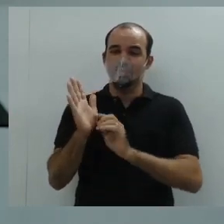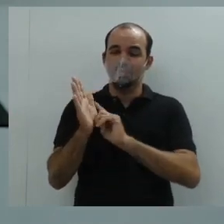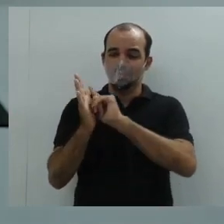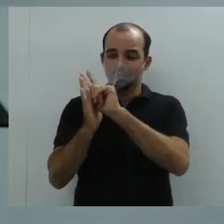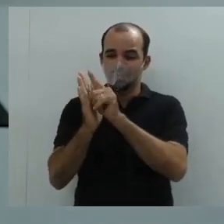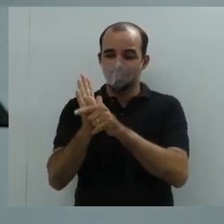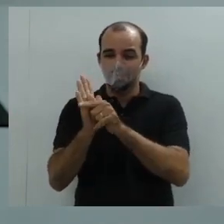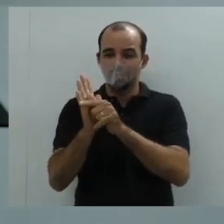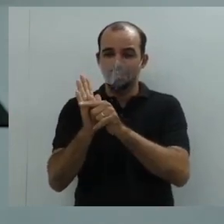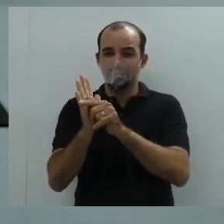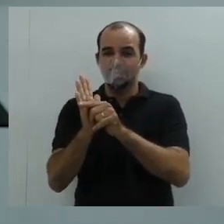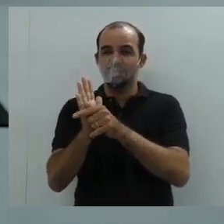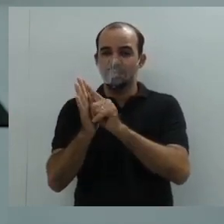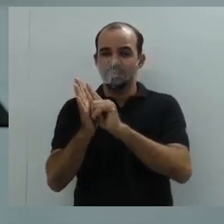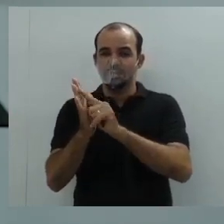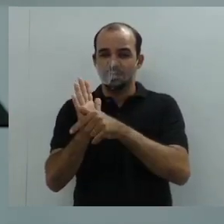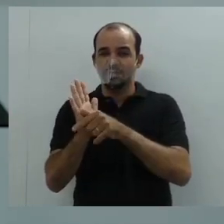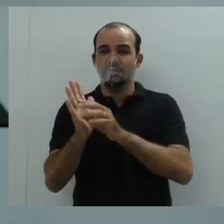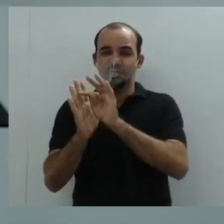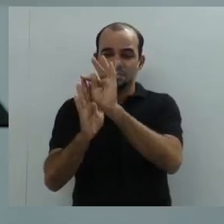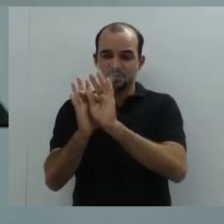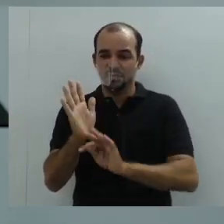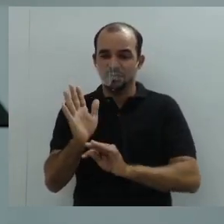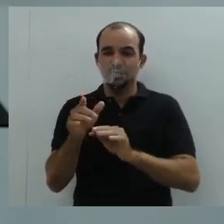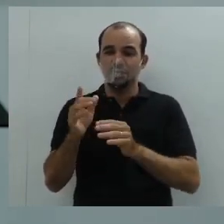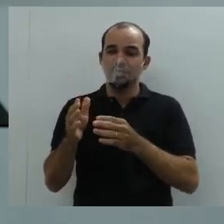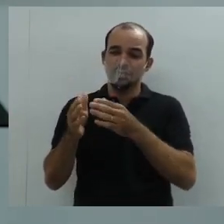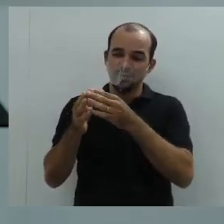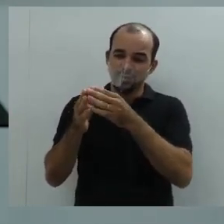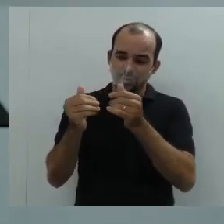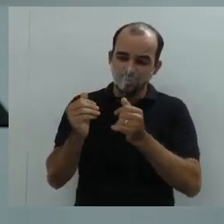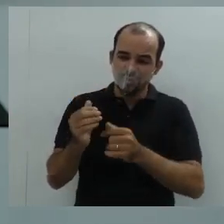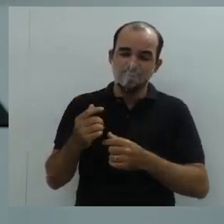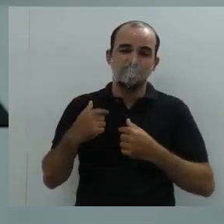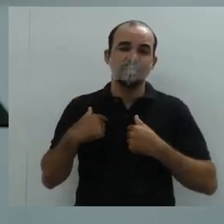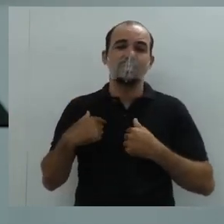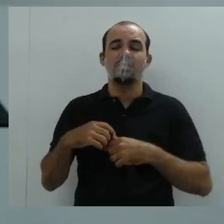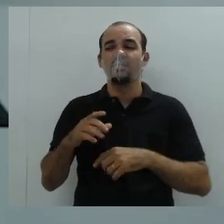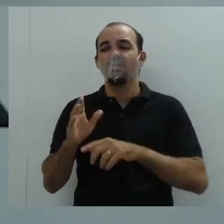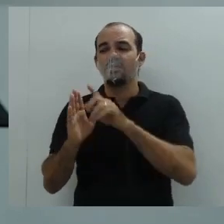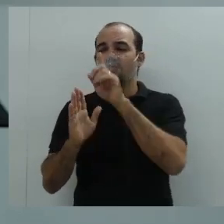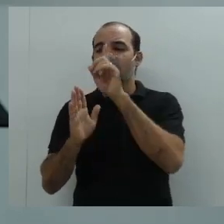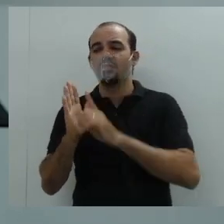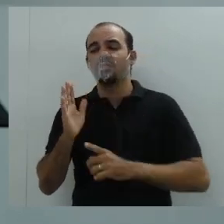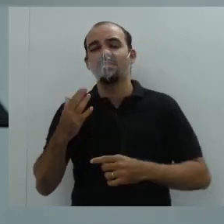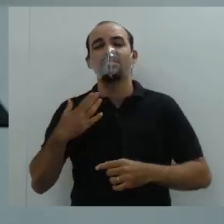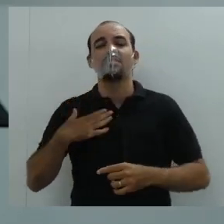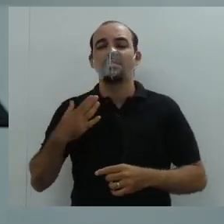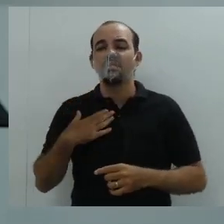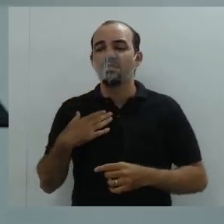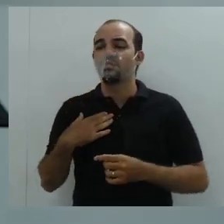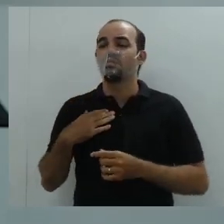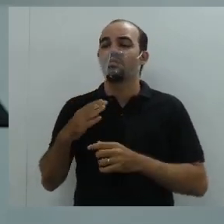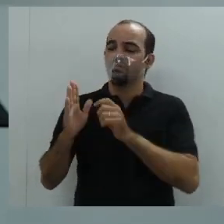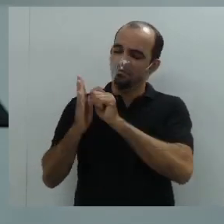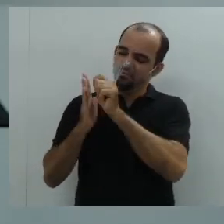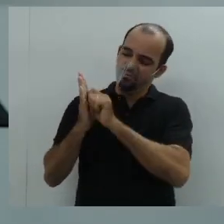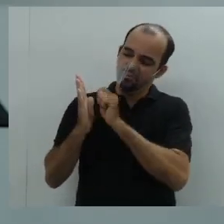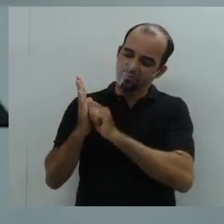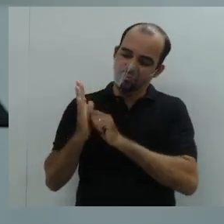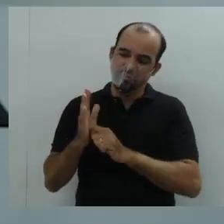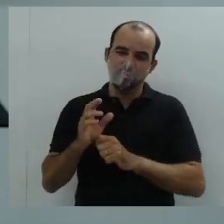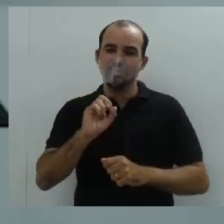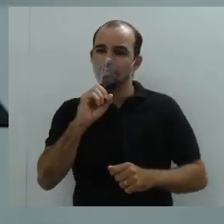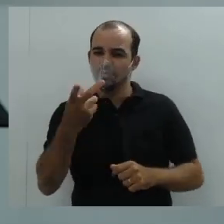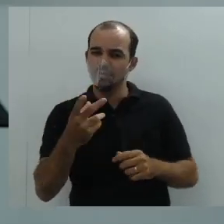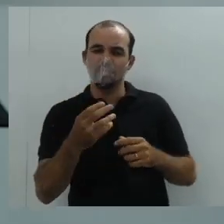direciona a reivindicar pelos nossos direitos ou a buscar solução para problemas